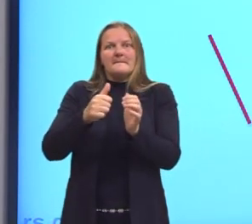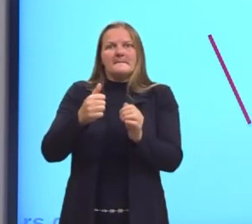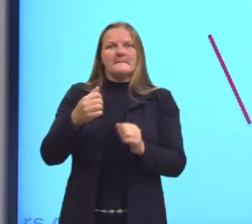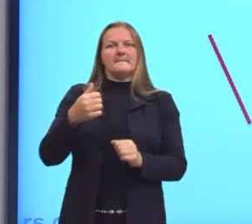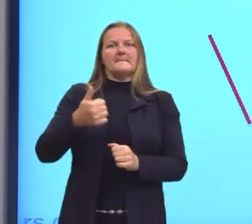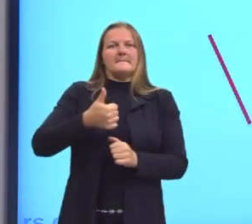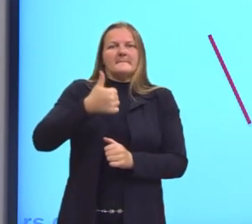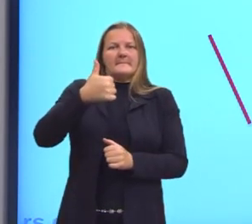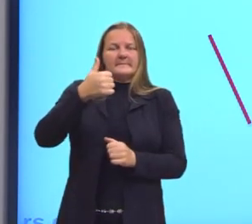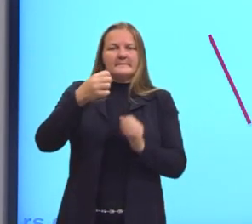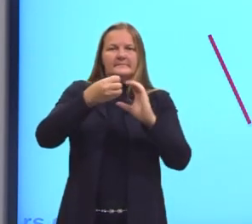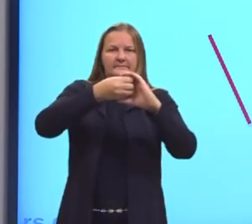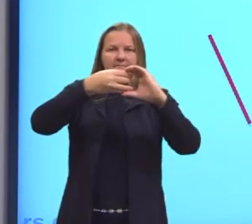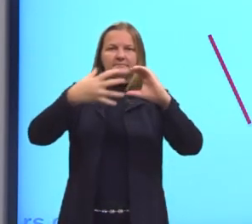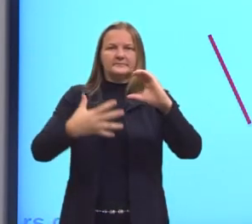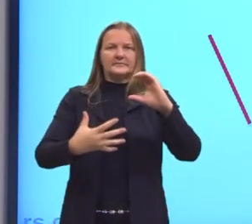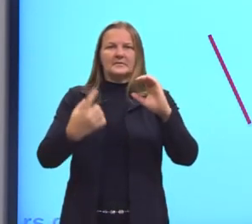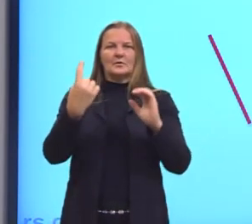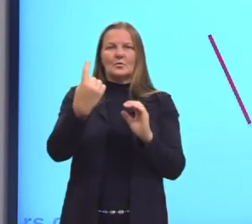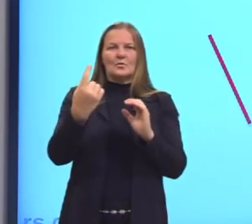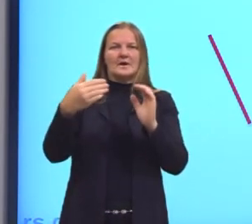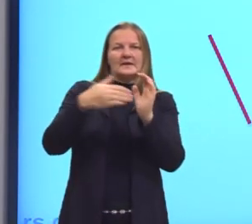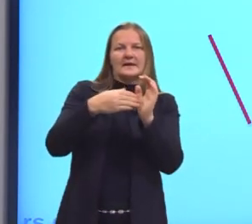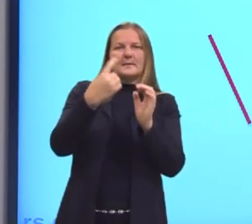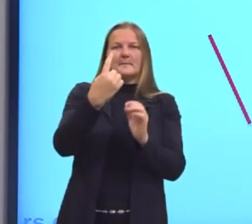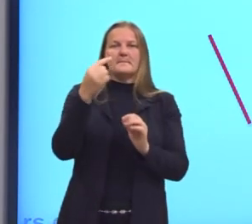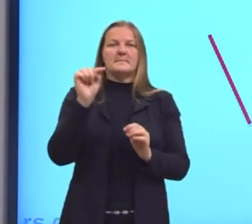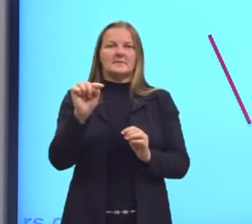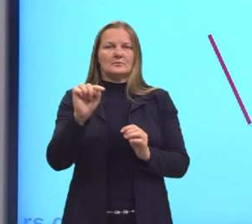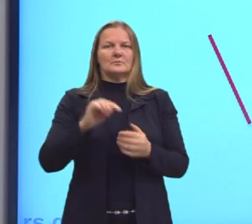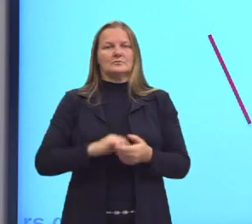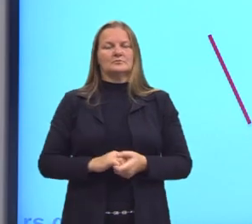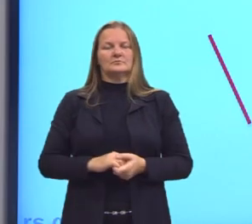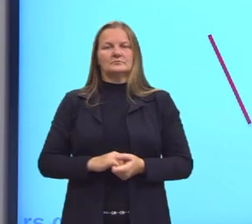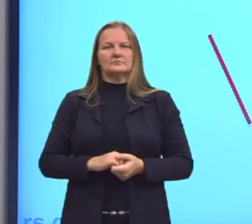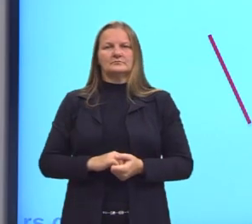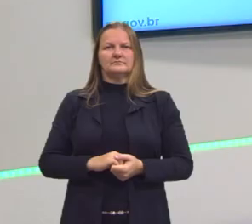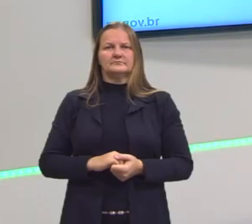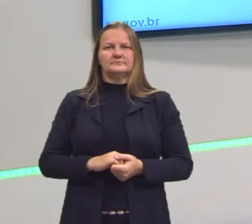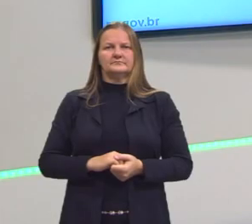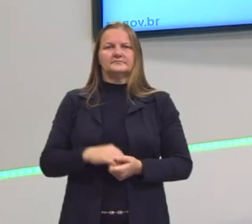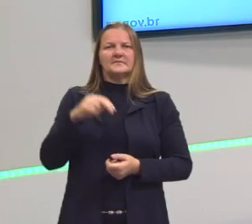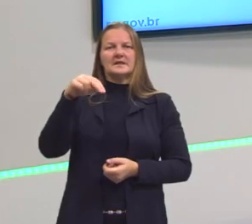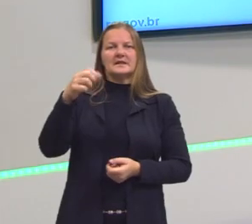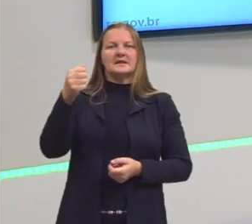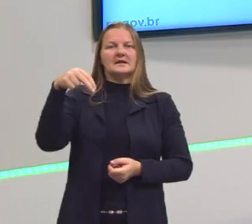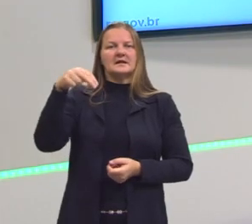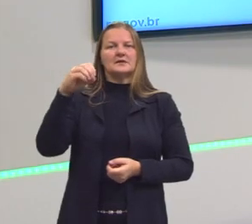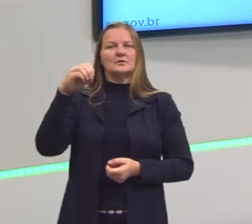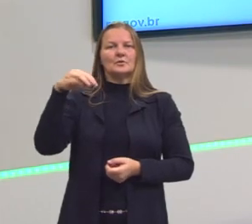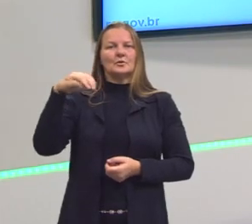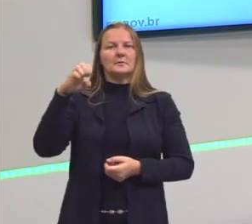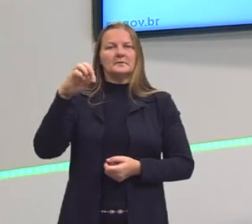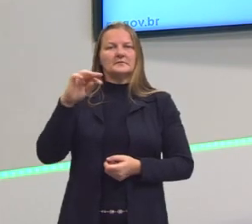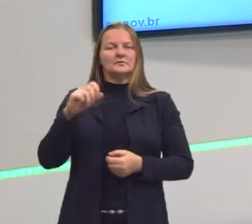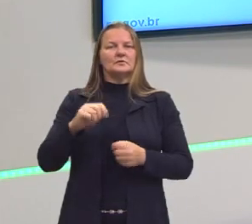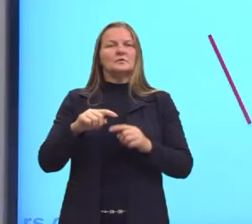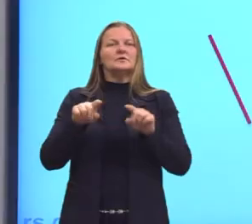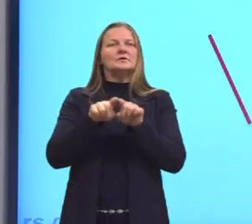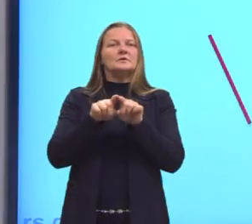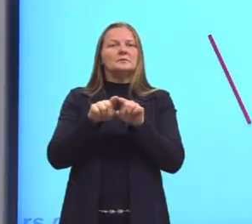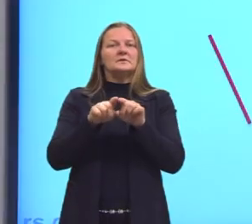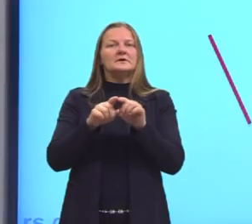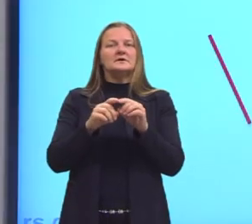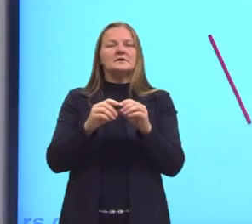nessa classificação é de um a mil. Então, hoje se considera de um a mil nanômetro. E as suspensões, que são aquelas